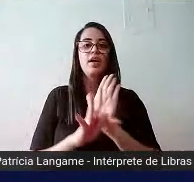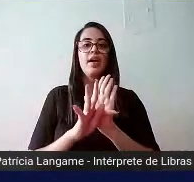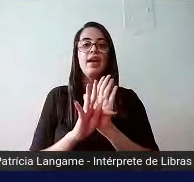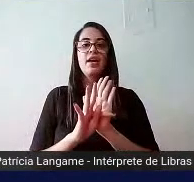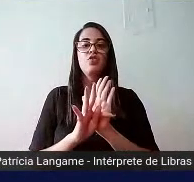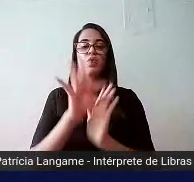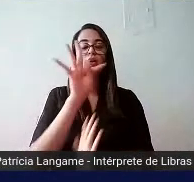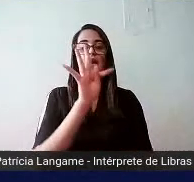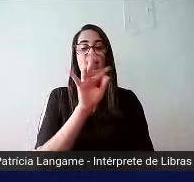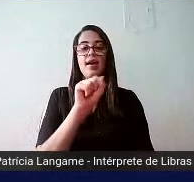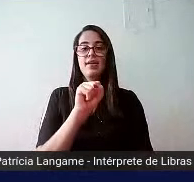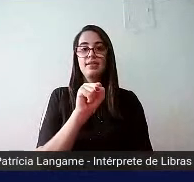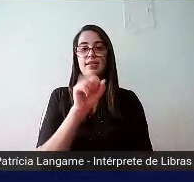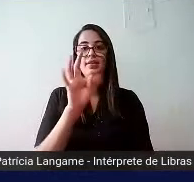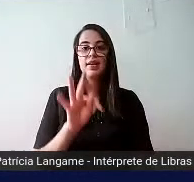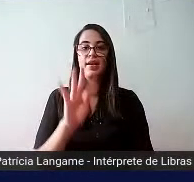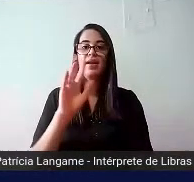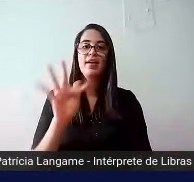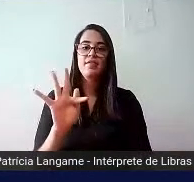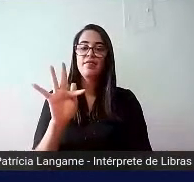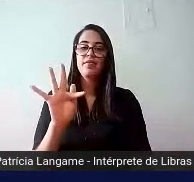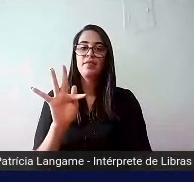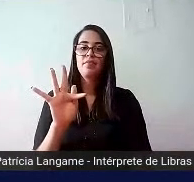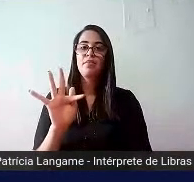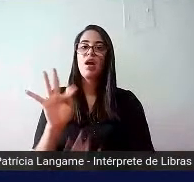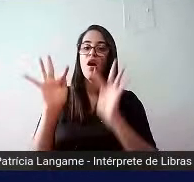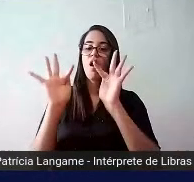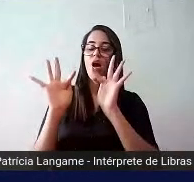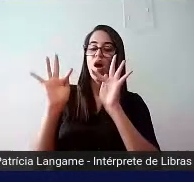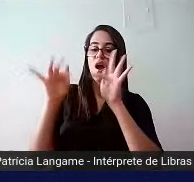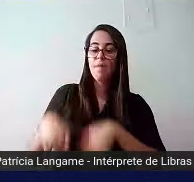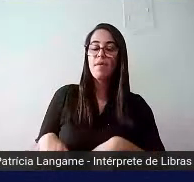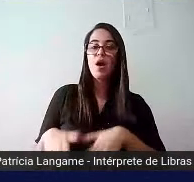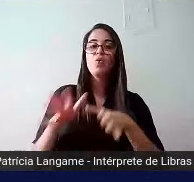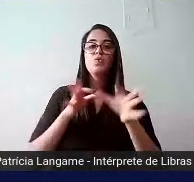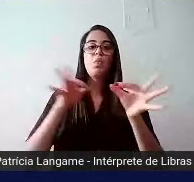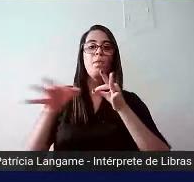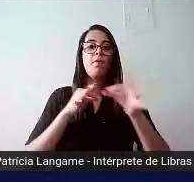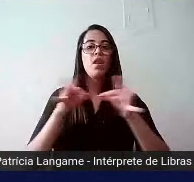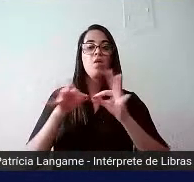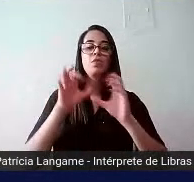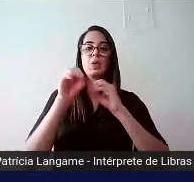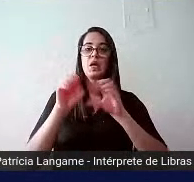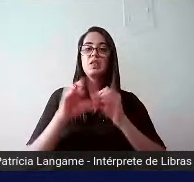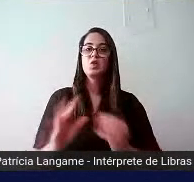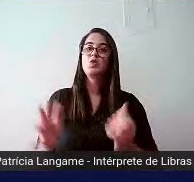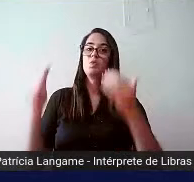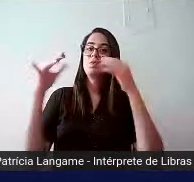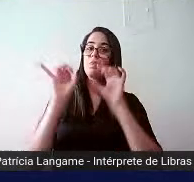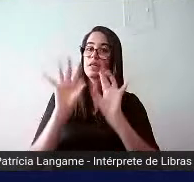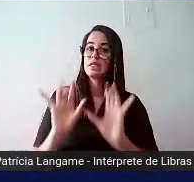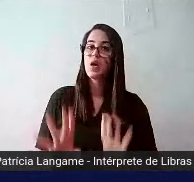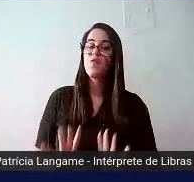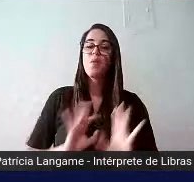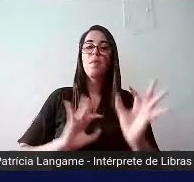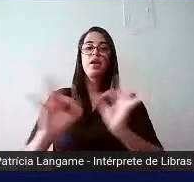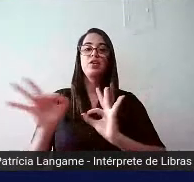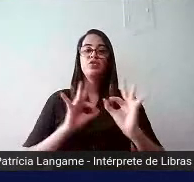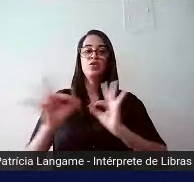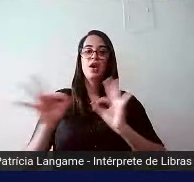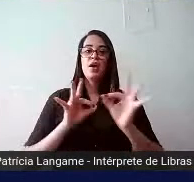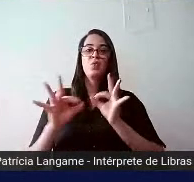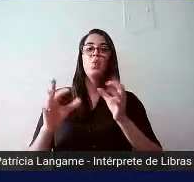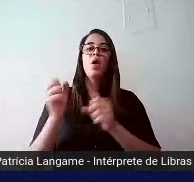STF para derrubar o último plano nacional de educação especial, o que foi planejado para que fosse no ano